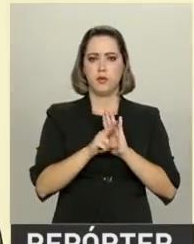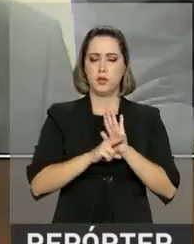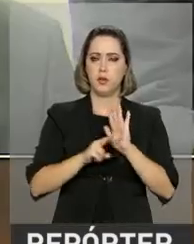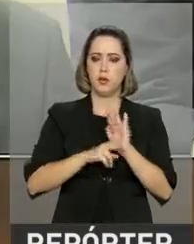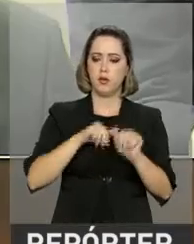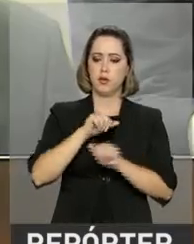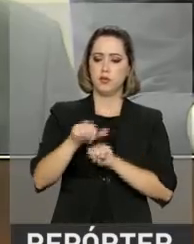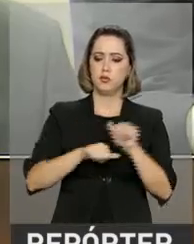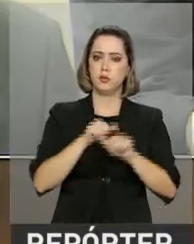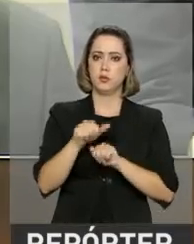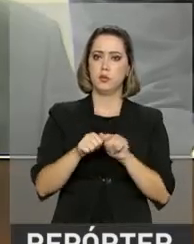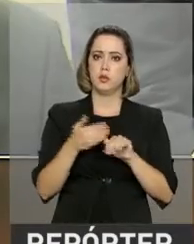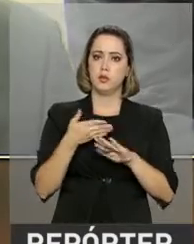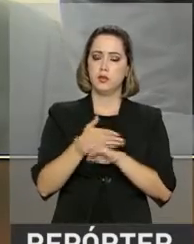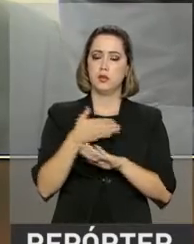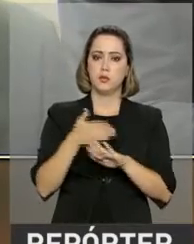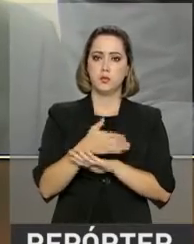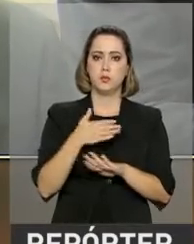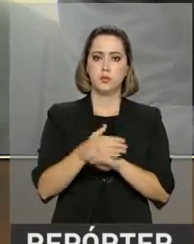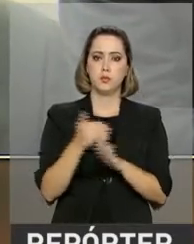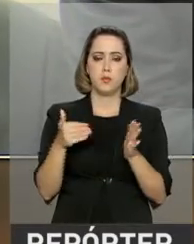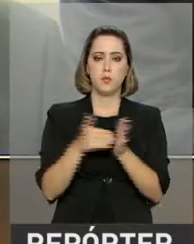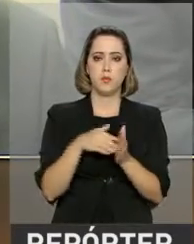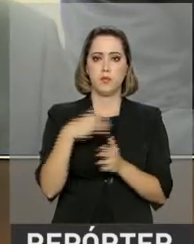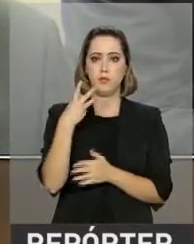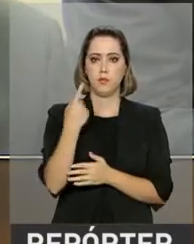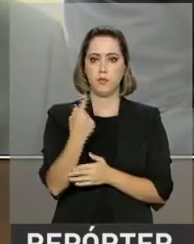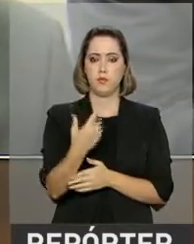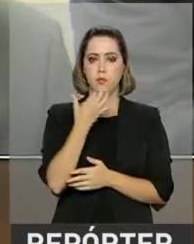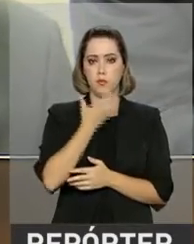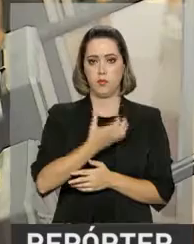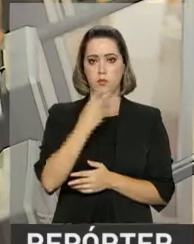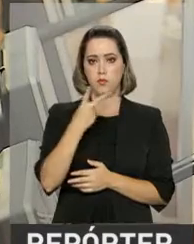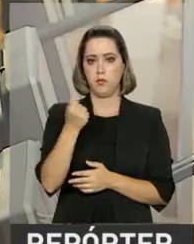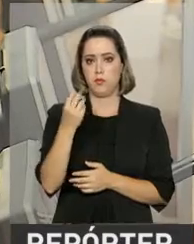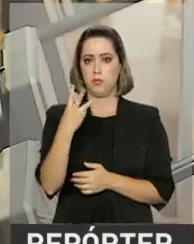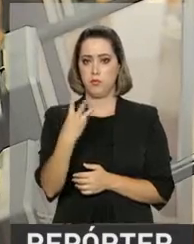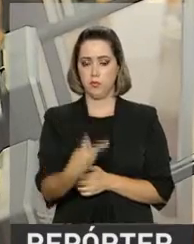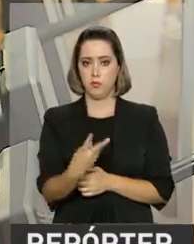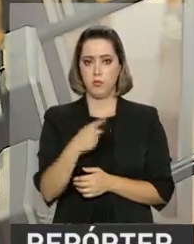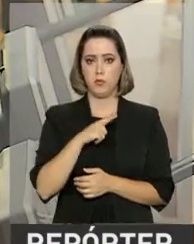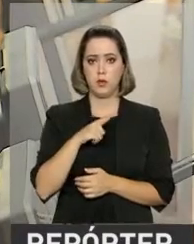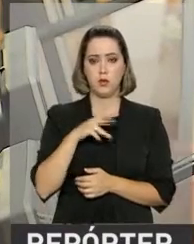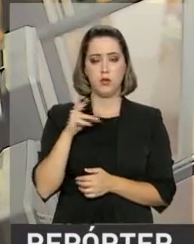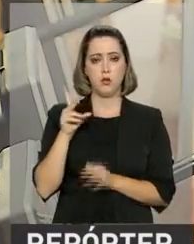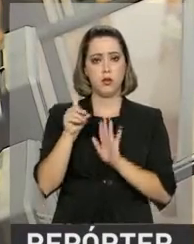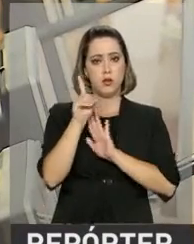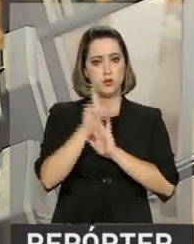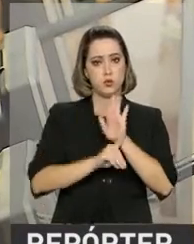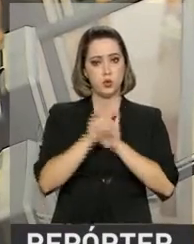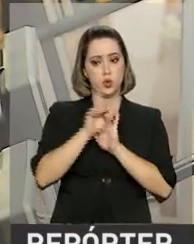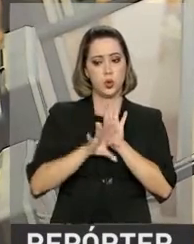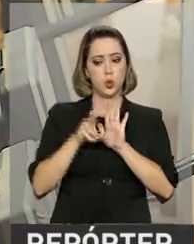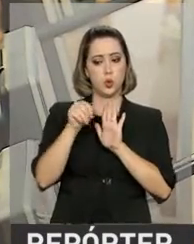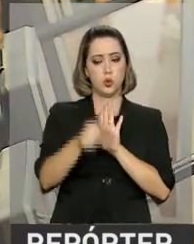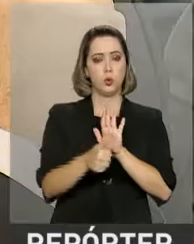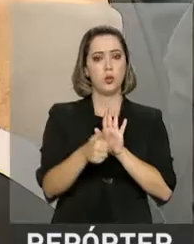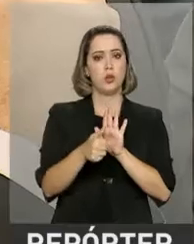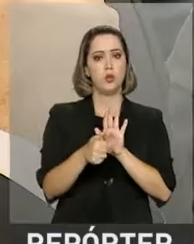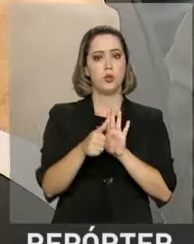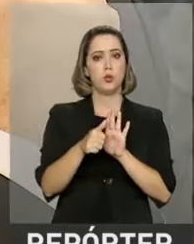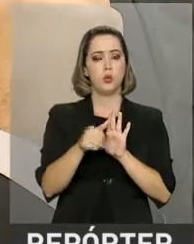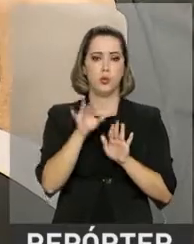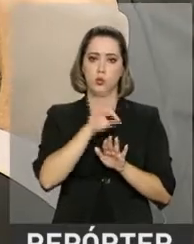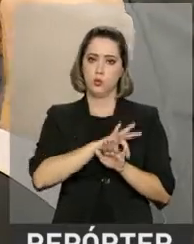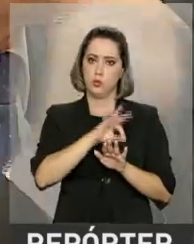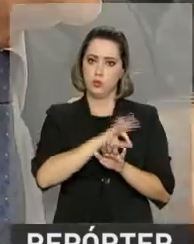e que tenham ingressado no cargo até 31 de dezembro de 2003 vão ter direito à integralidade e paridade.